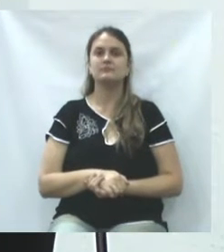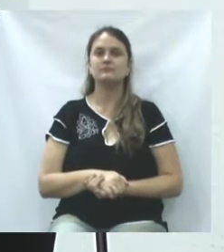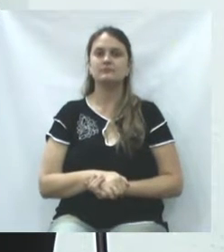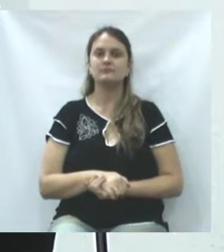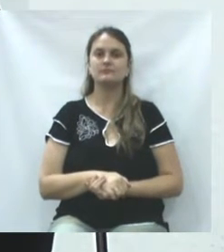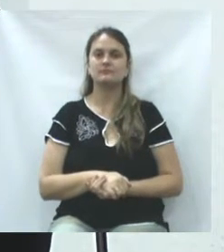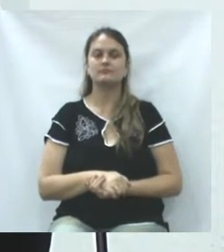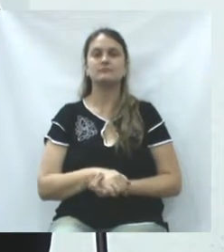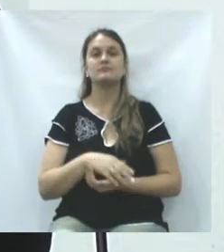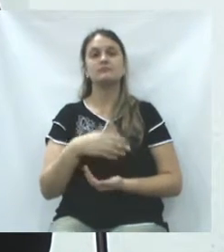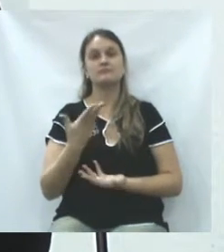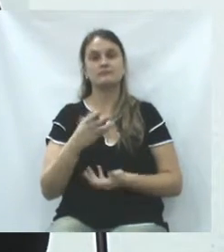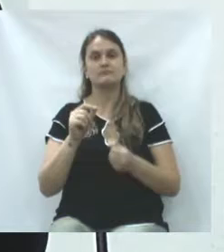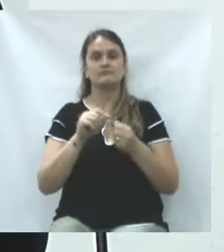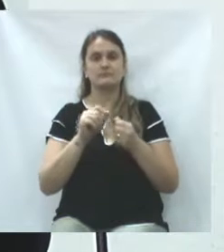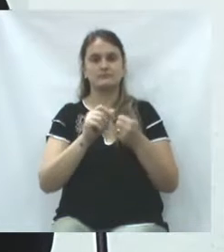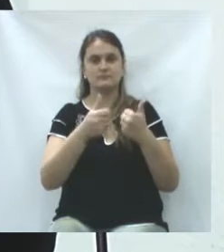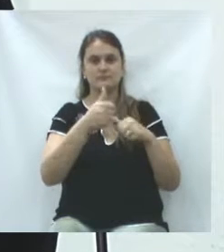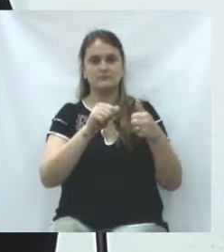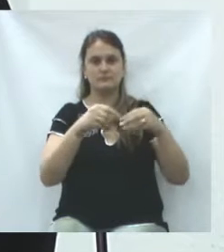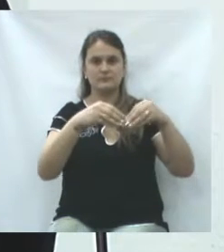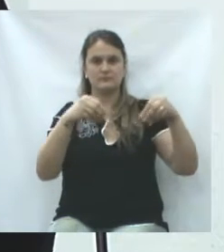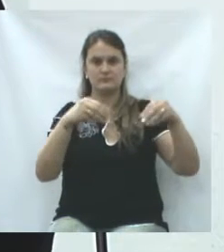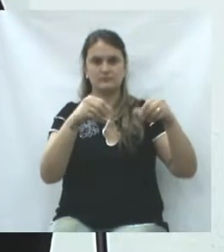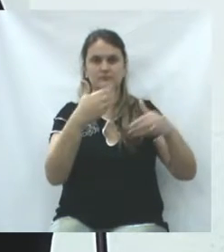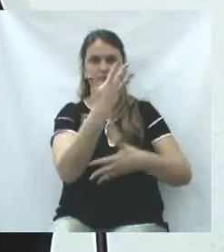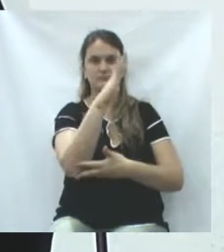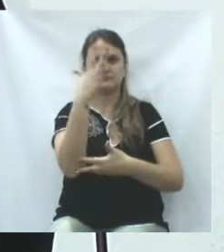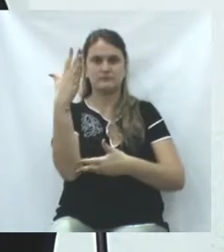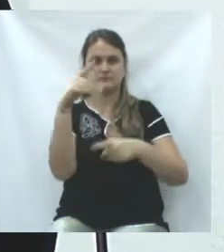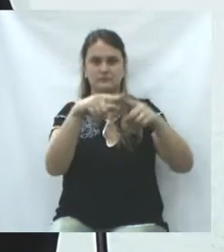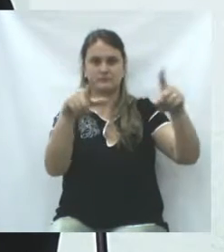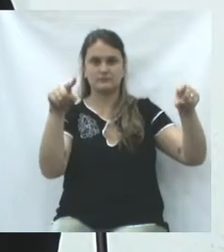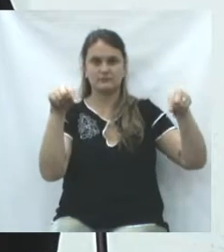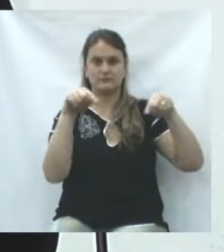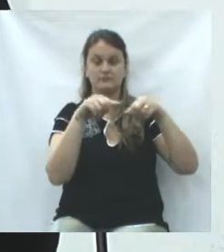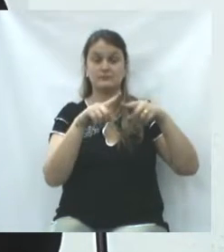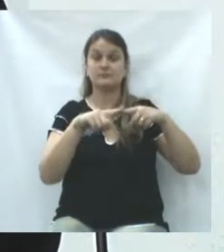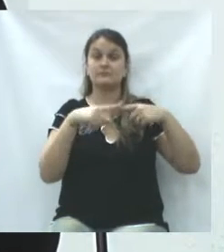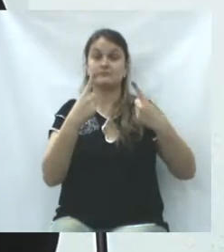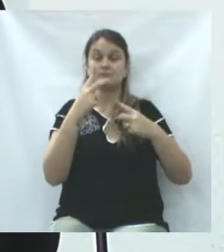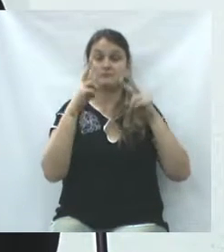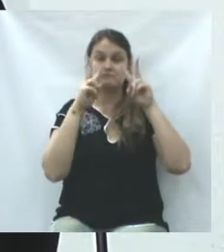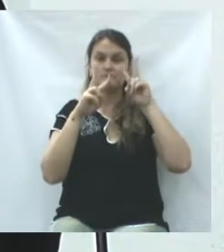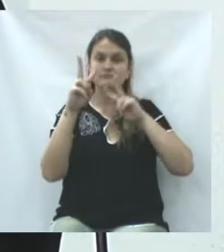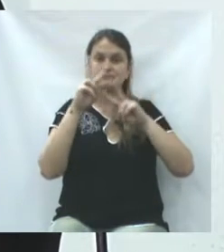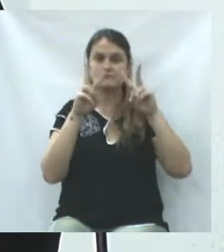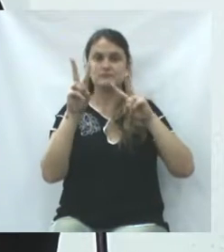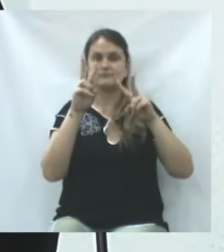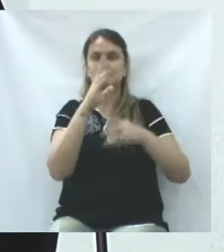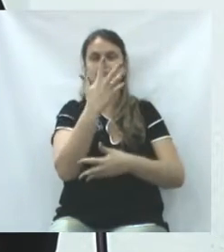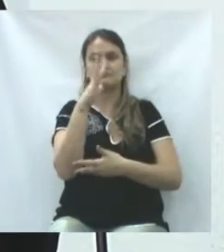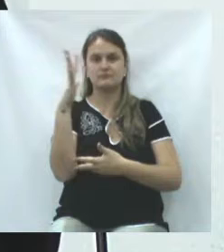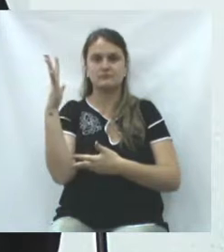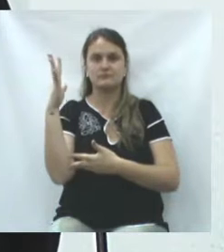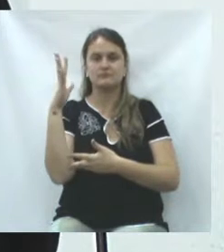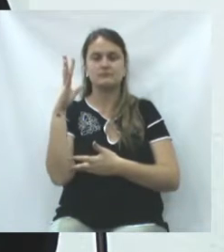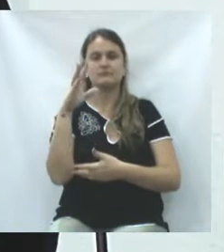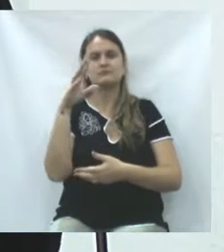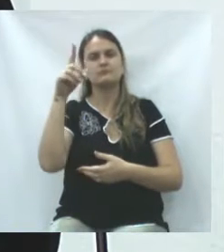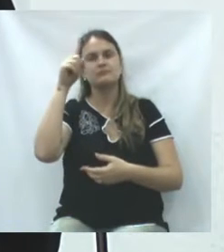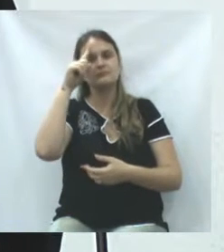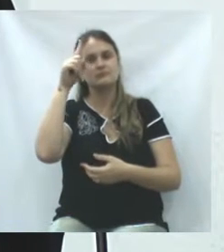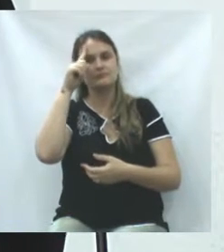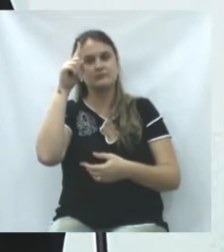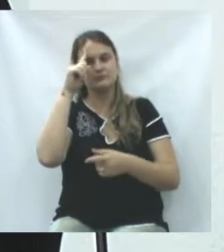mata nativa, que será feita essa análise. Mas, vejam que a natureza, que